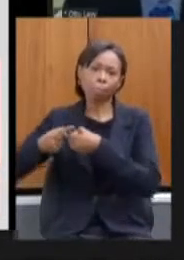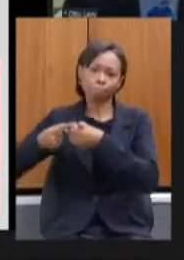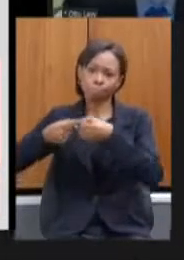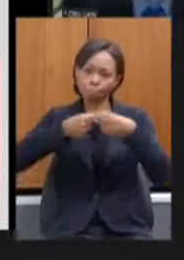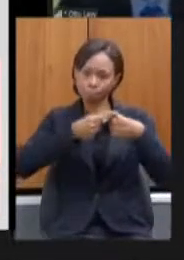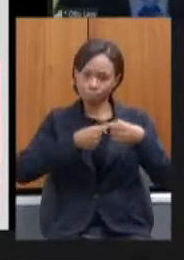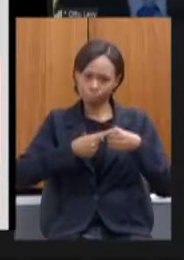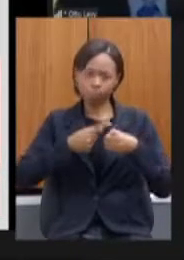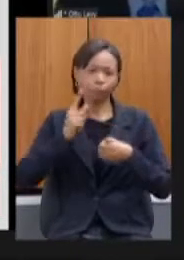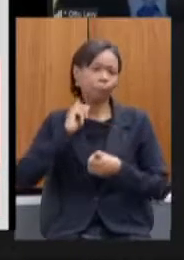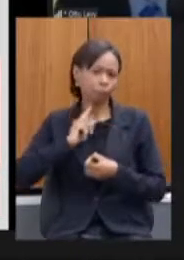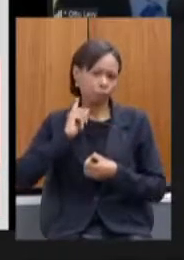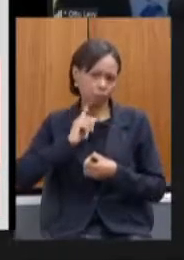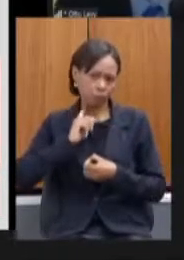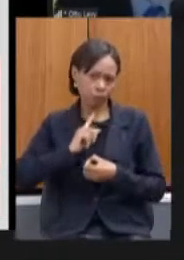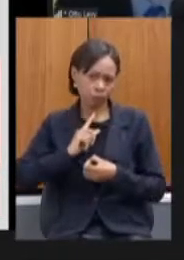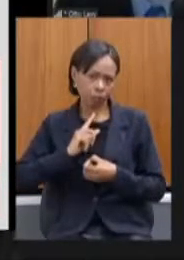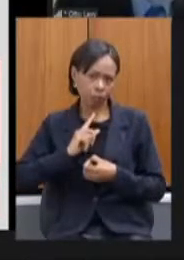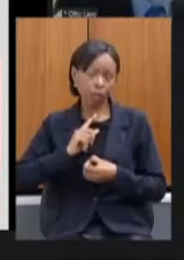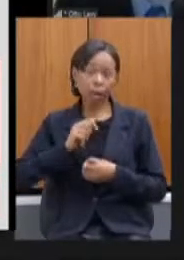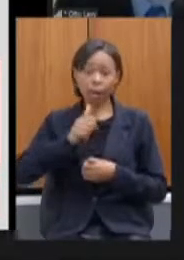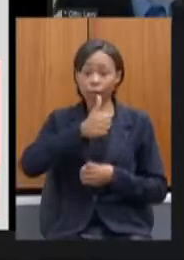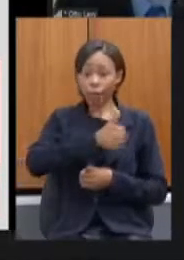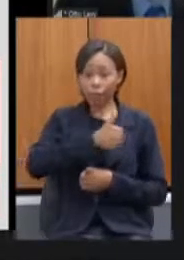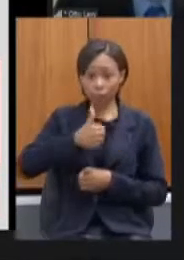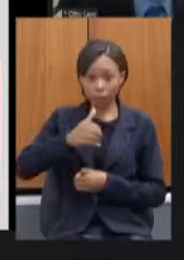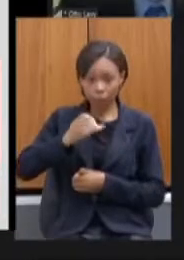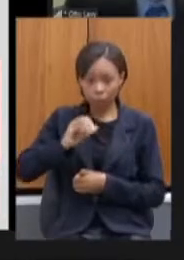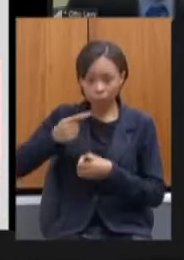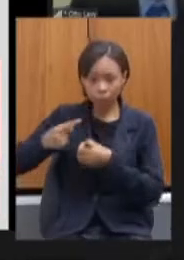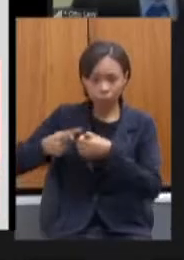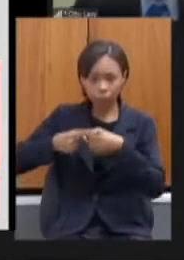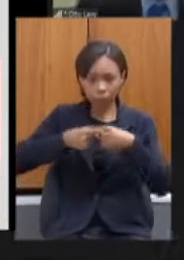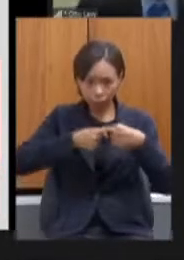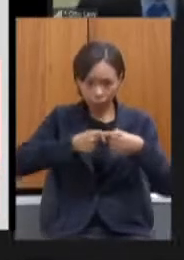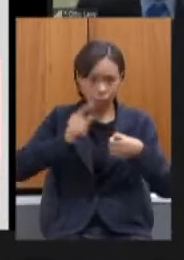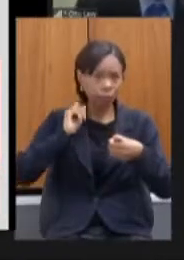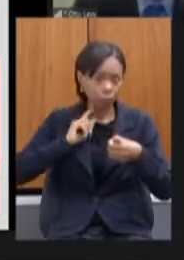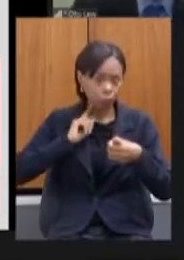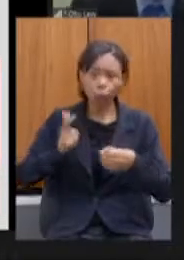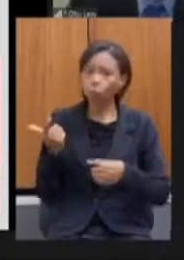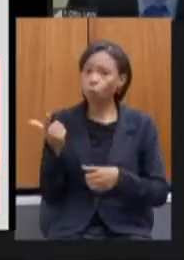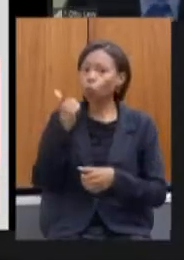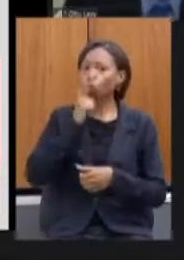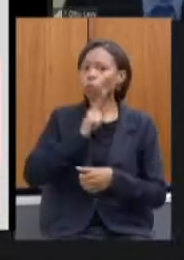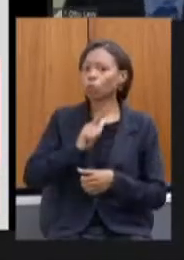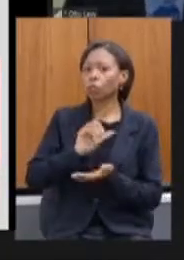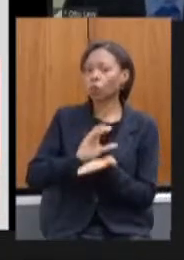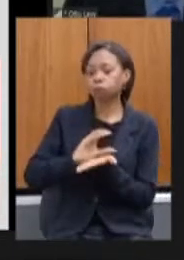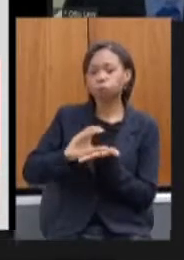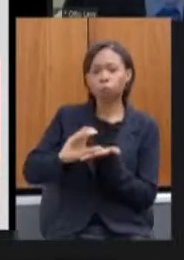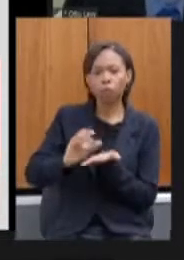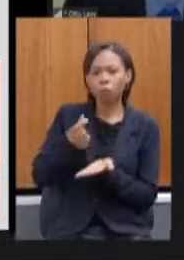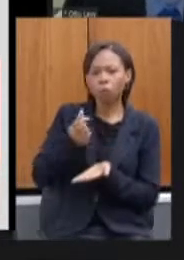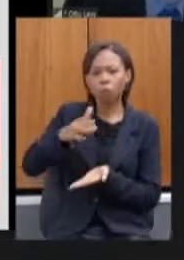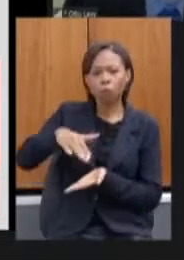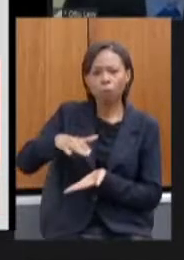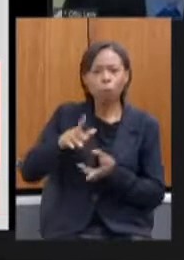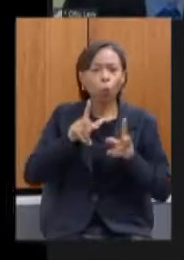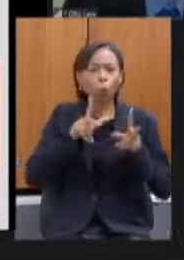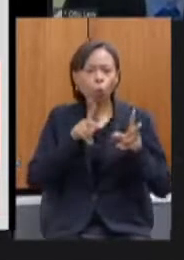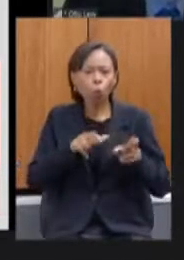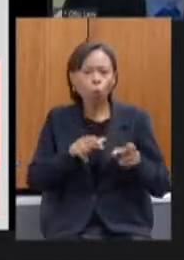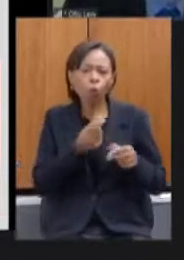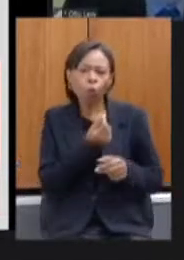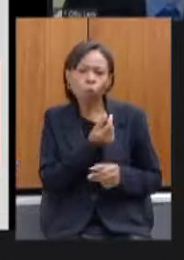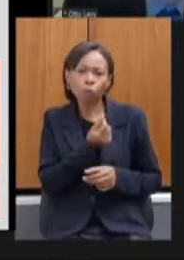conseguimos que esses 110 municípios mineiros adquirissem no mesmo preço que o Estado que